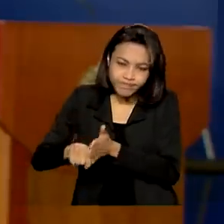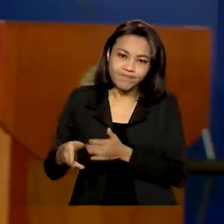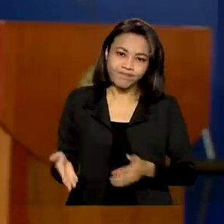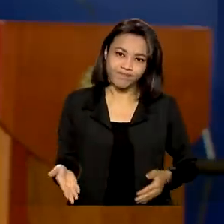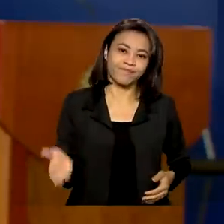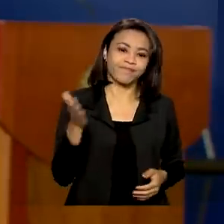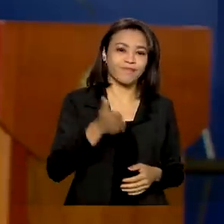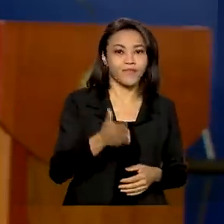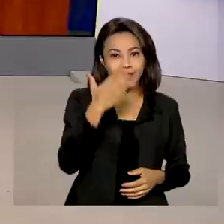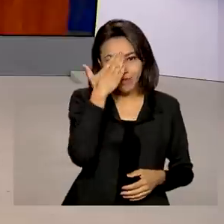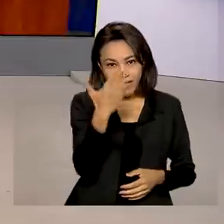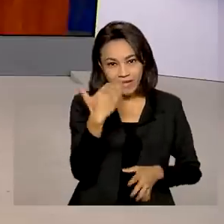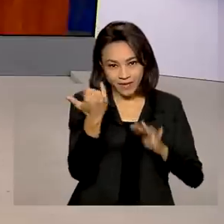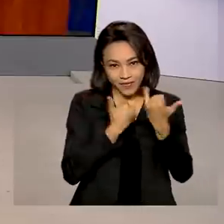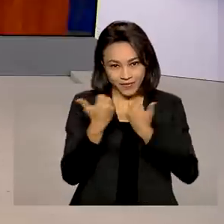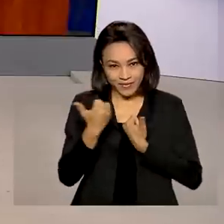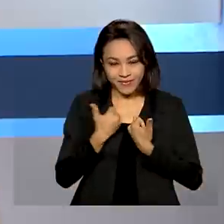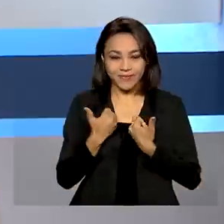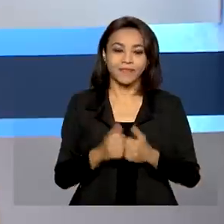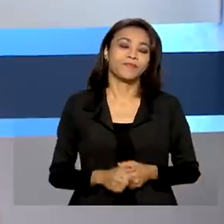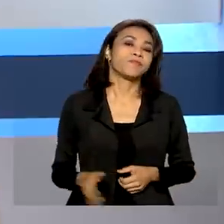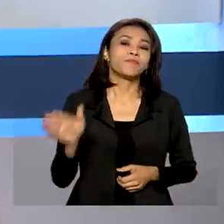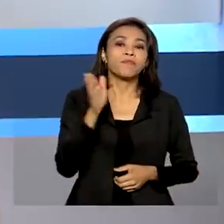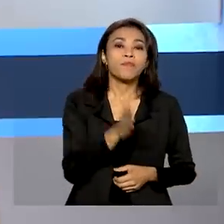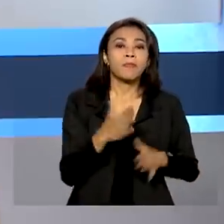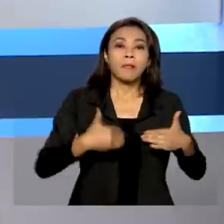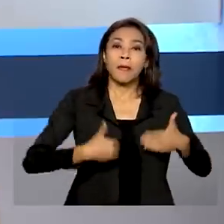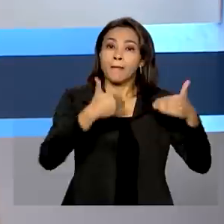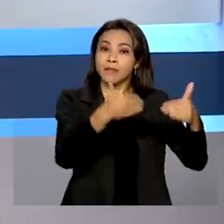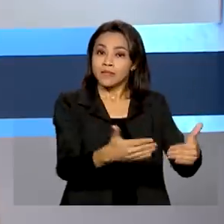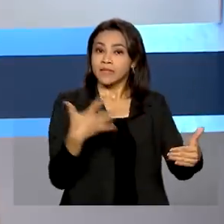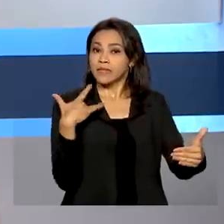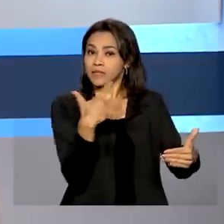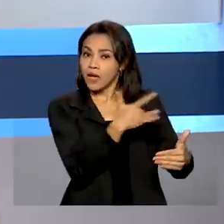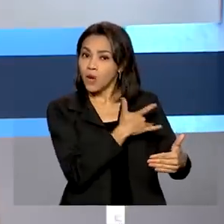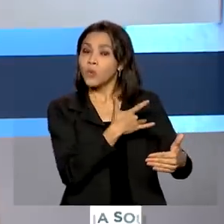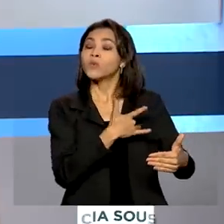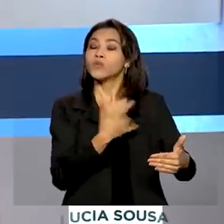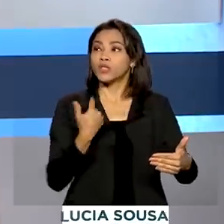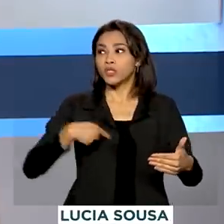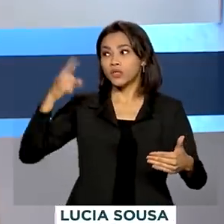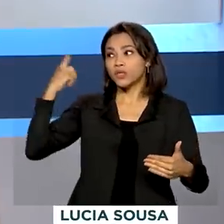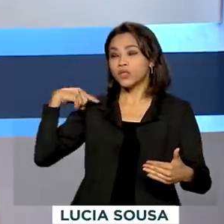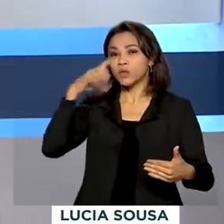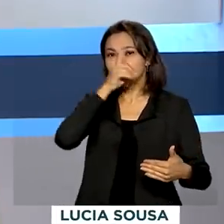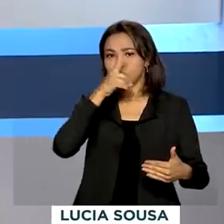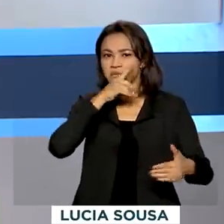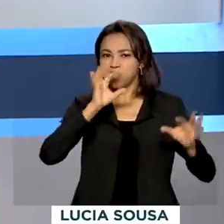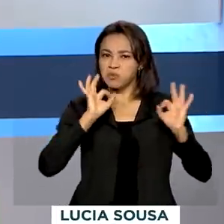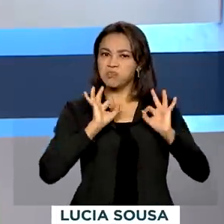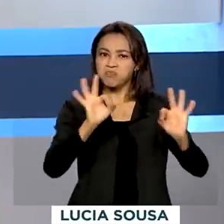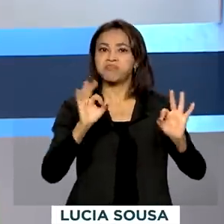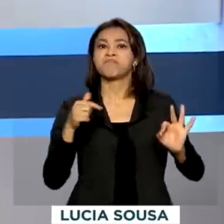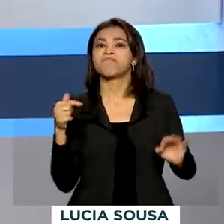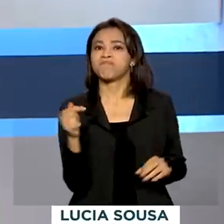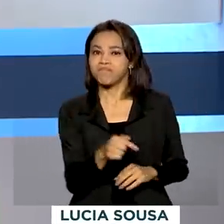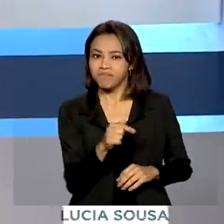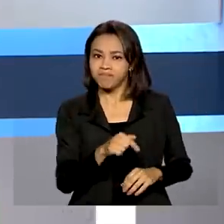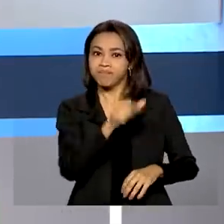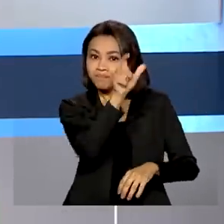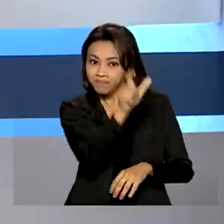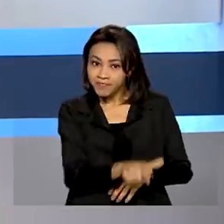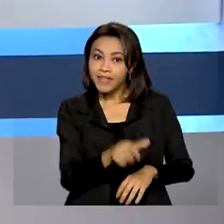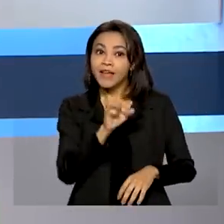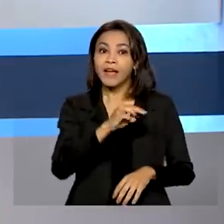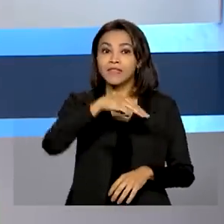Glauco. Obrigada pelas suas informações. E olha, o Ministério da Saúde confirmou neste domingo um caso importado da monkeypox, a